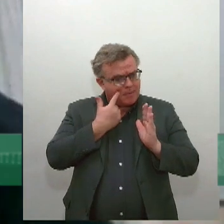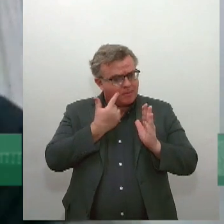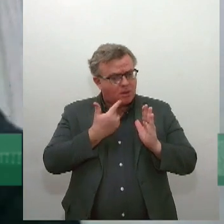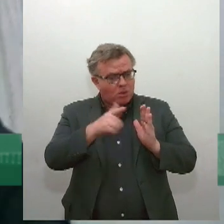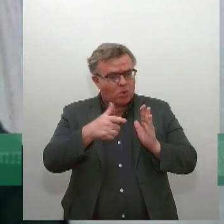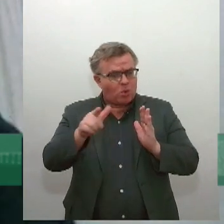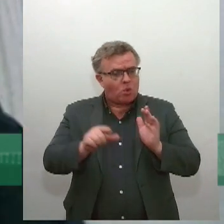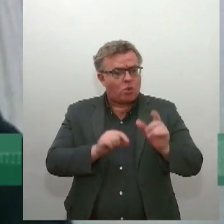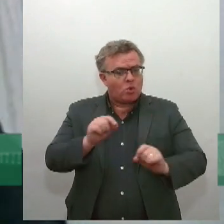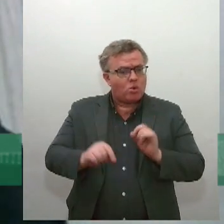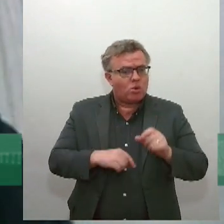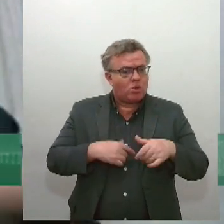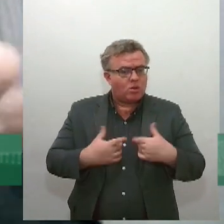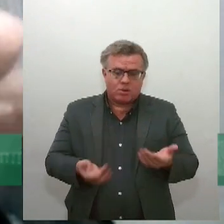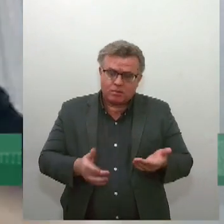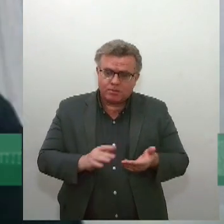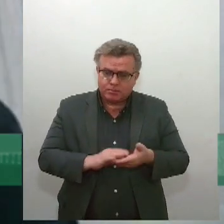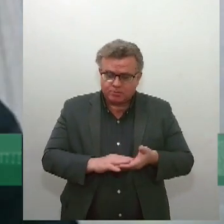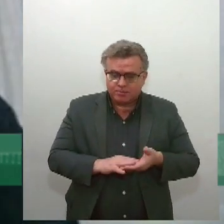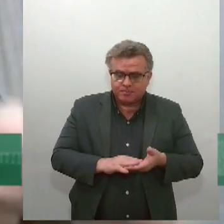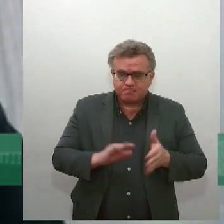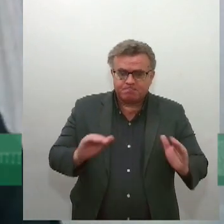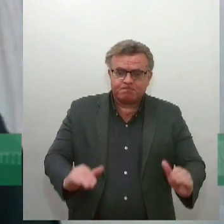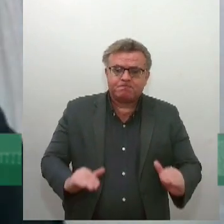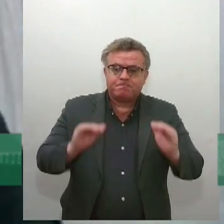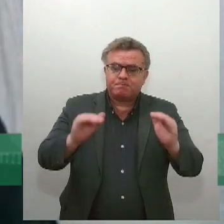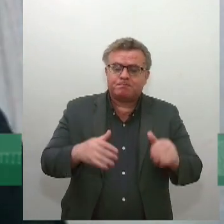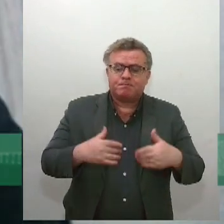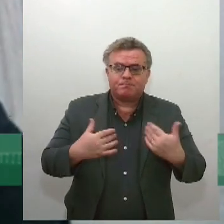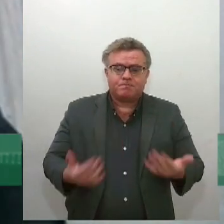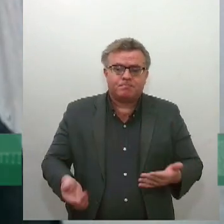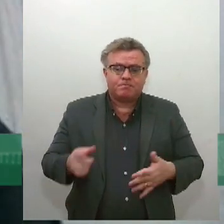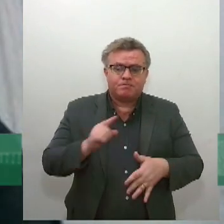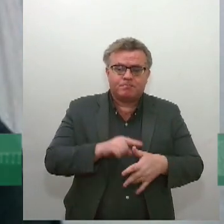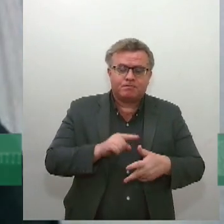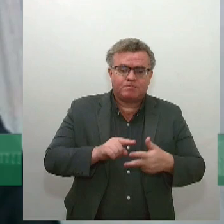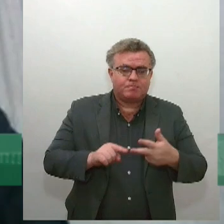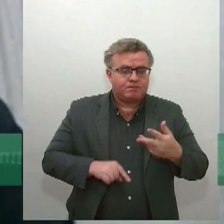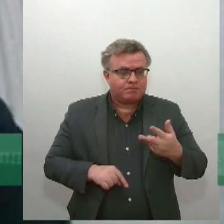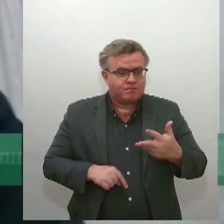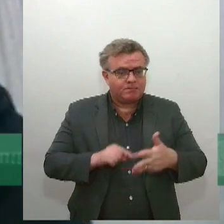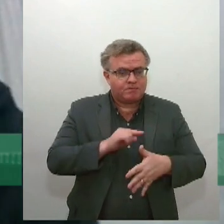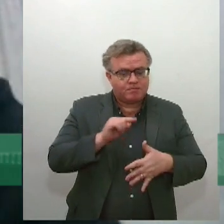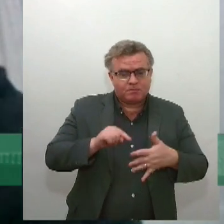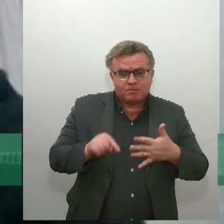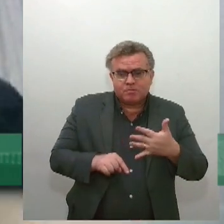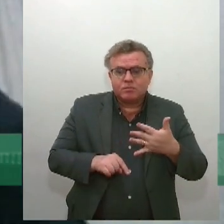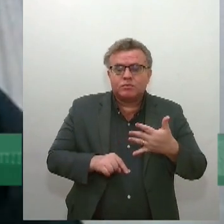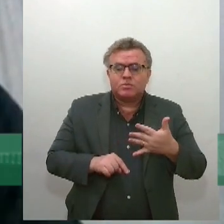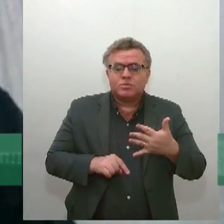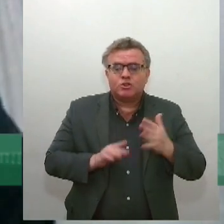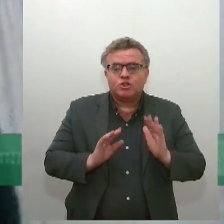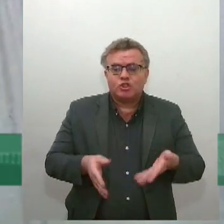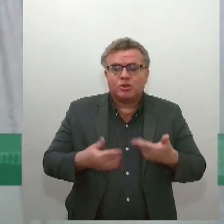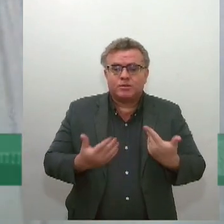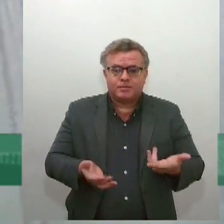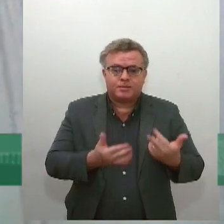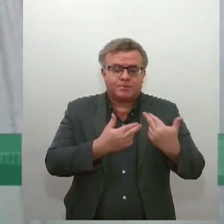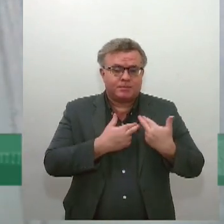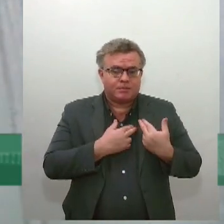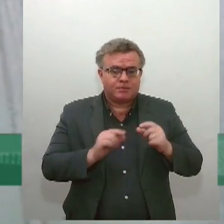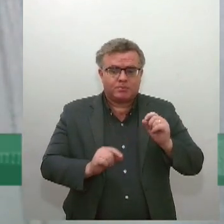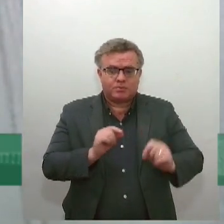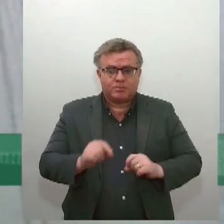o mundo, ele se divide em estados ou países que têm tribunais constitucionais e estados ou países que têm supremos. Estados Unidos,